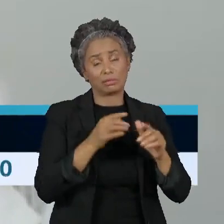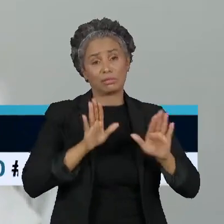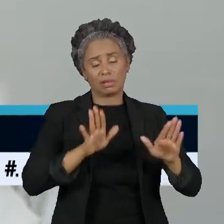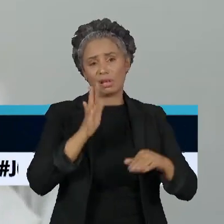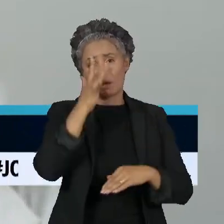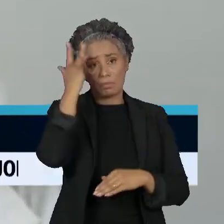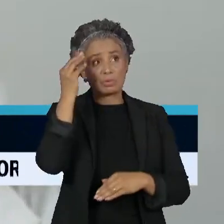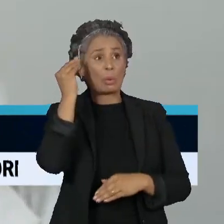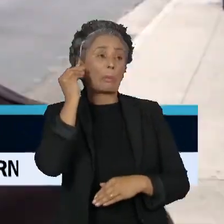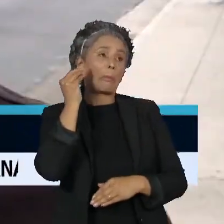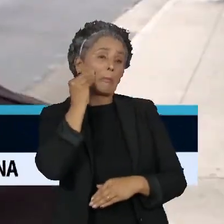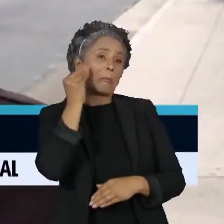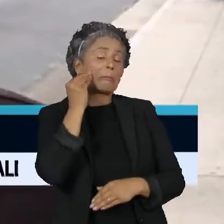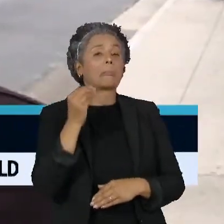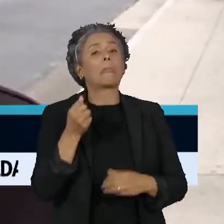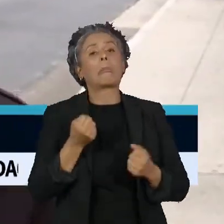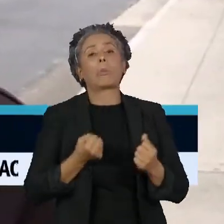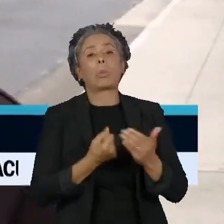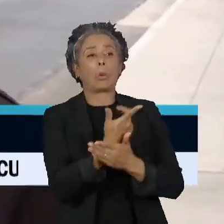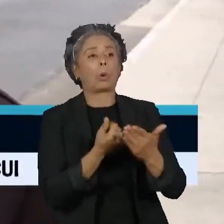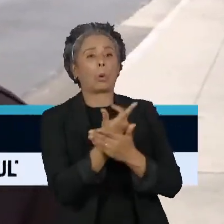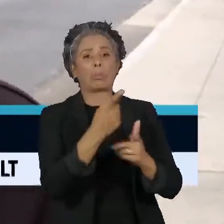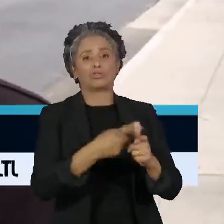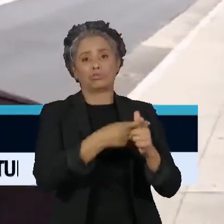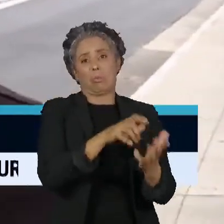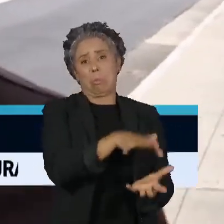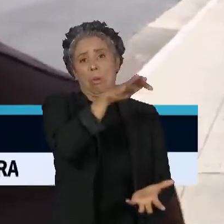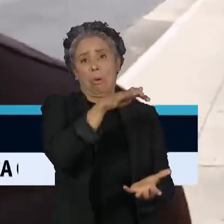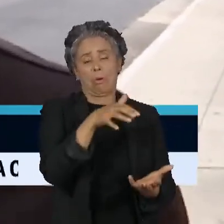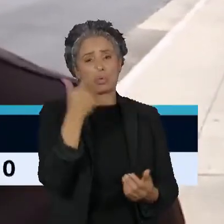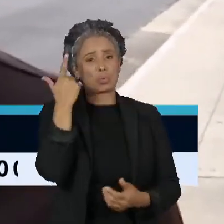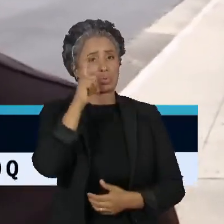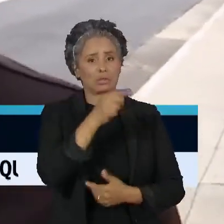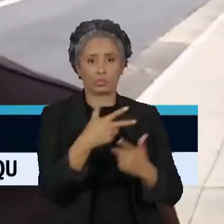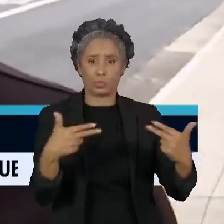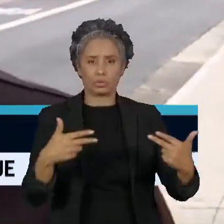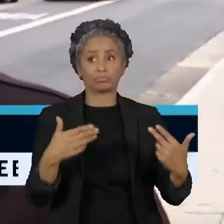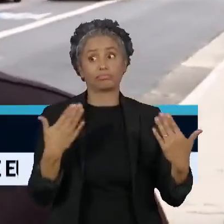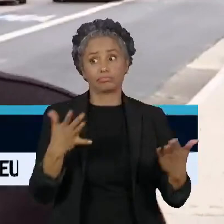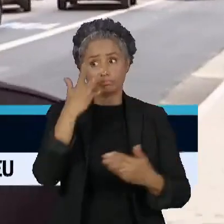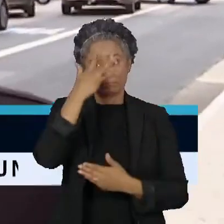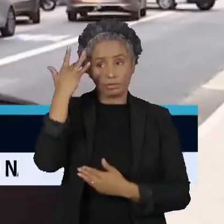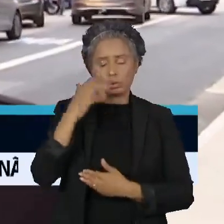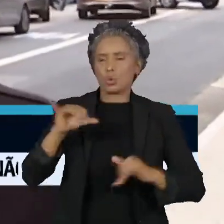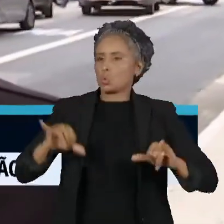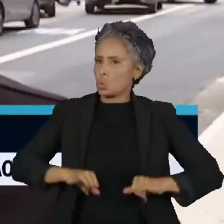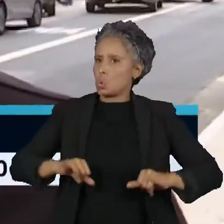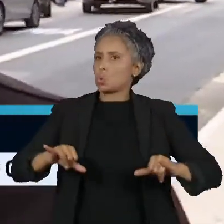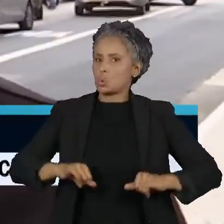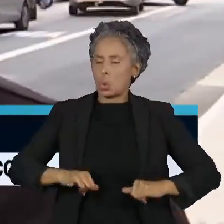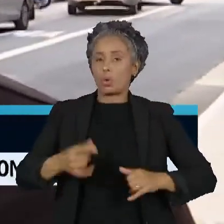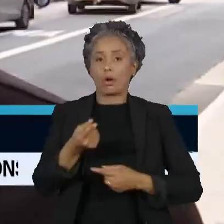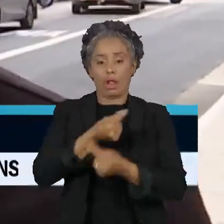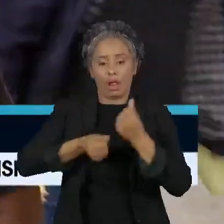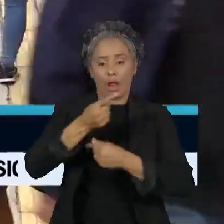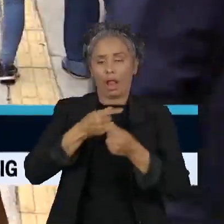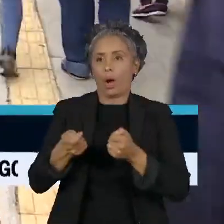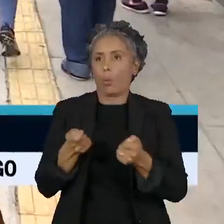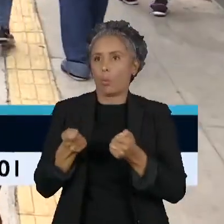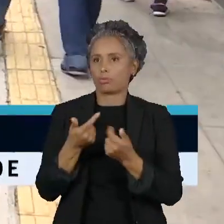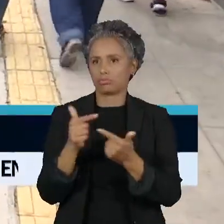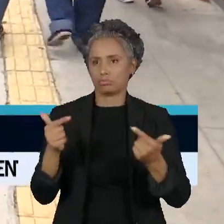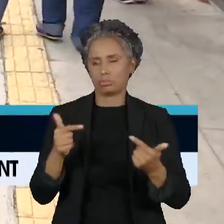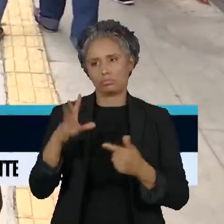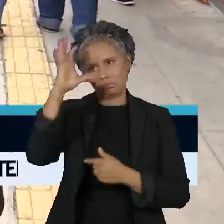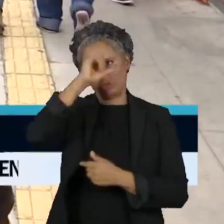para conseguir as coisas. Quem já sofreu com o descontrole financeiro e aprendeu, dá a lição. Nem